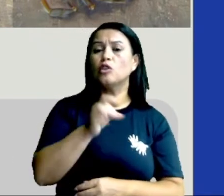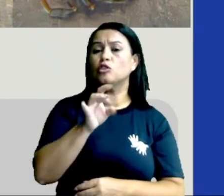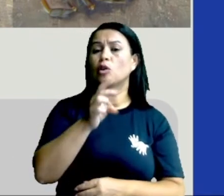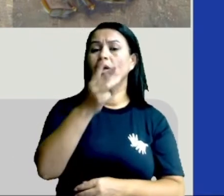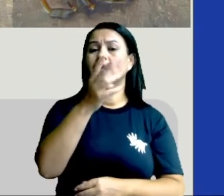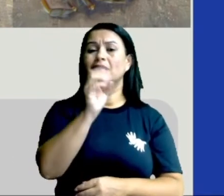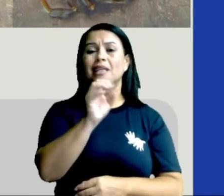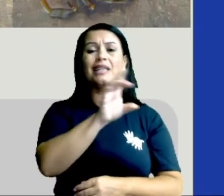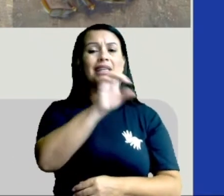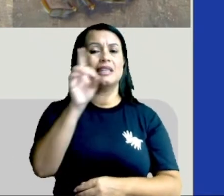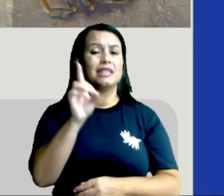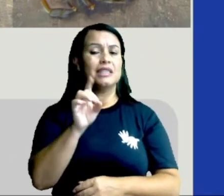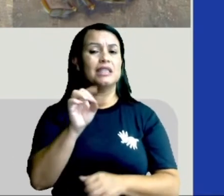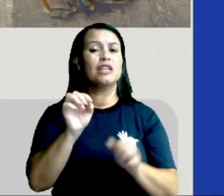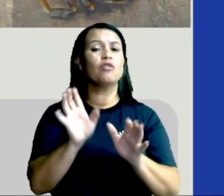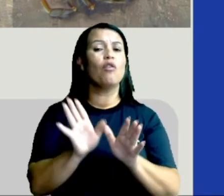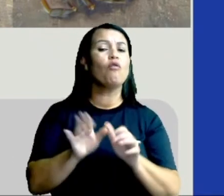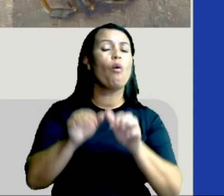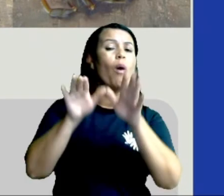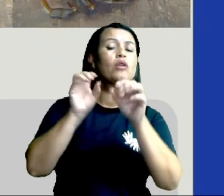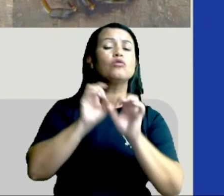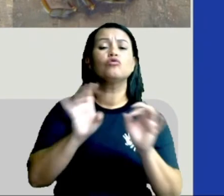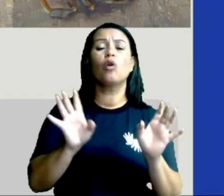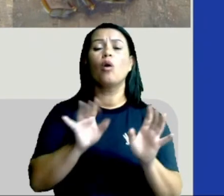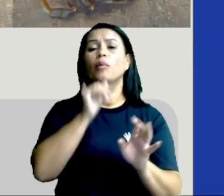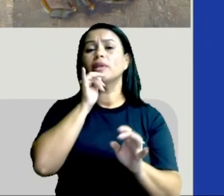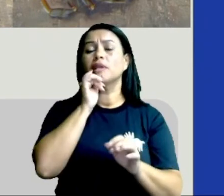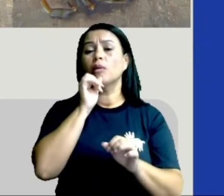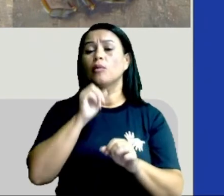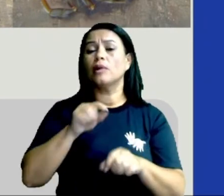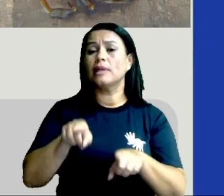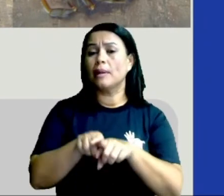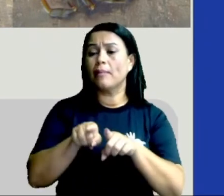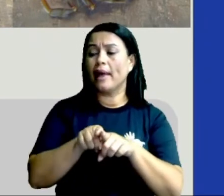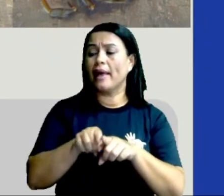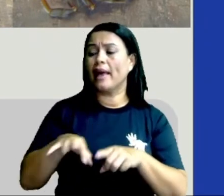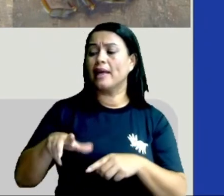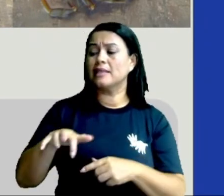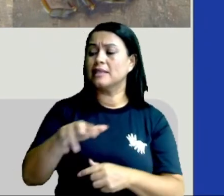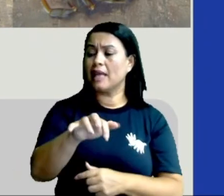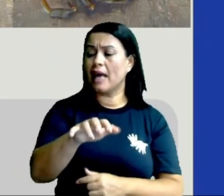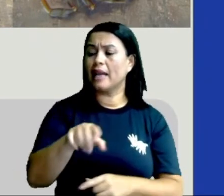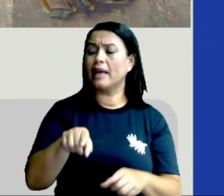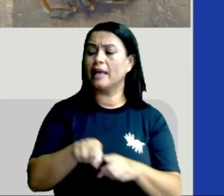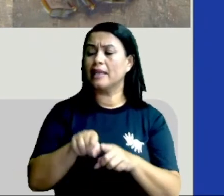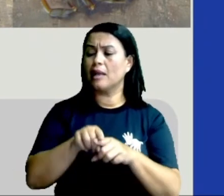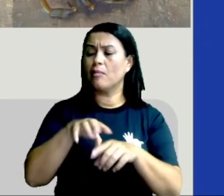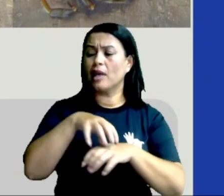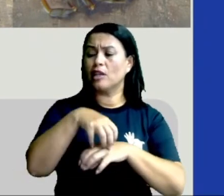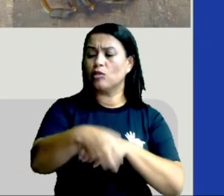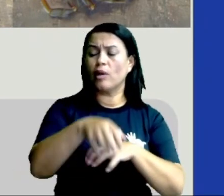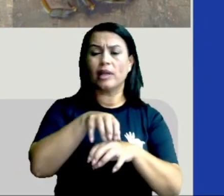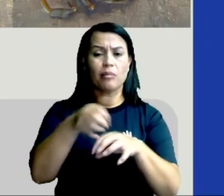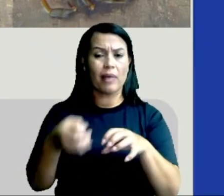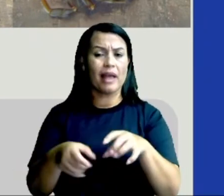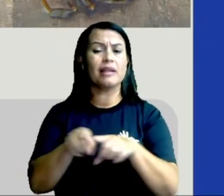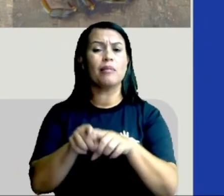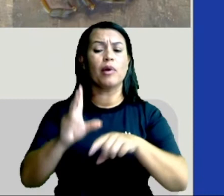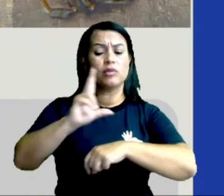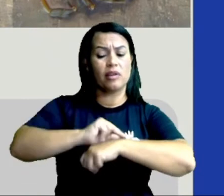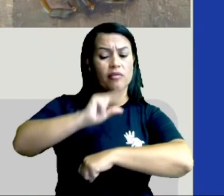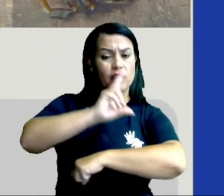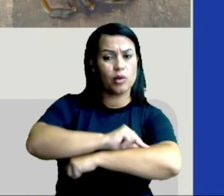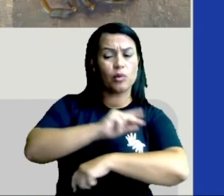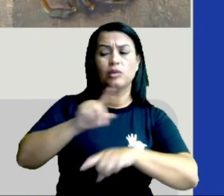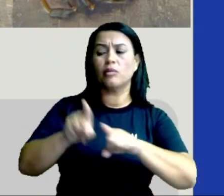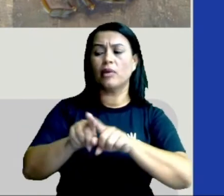Outra espécie também que troca de pele, no caso das aranhas, aracnídeos, também trocam de pele, os gafanhotos, os crustáceos